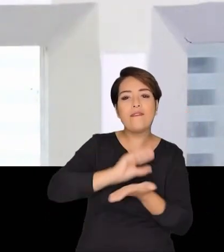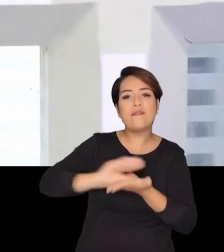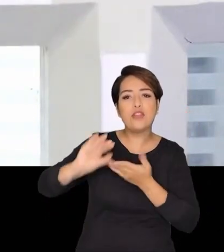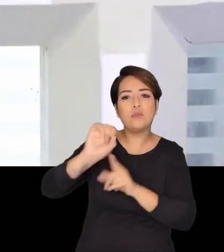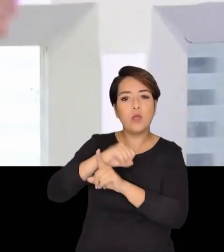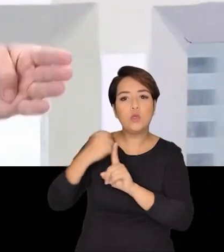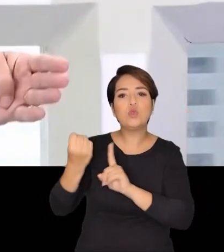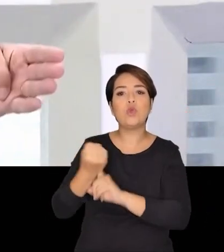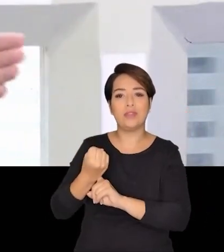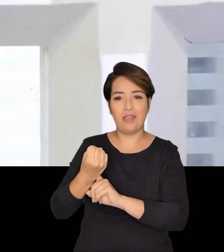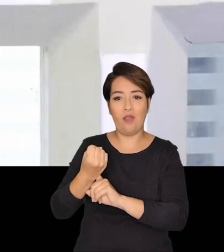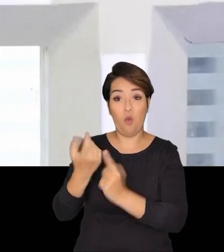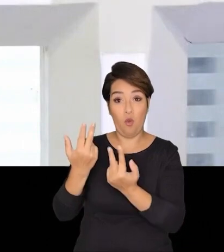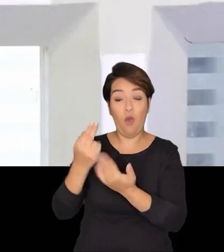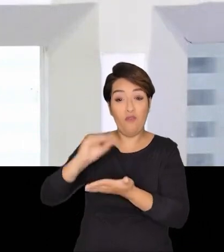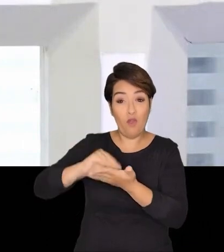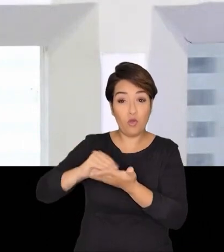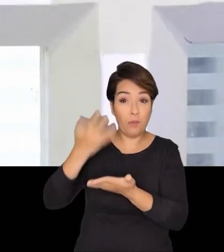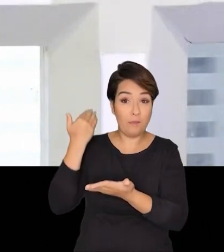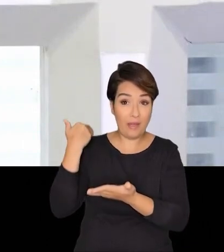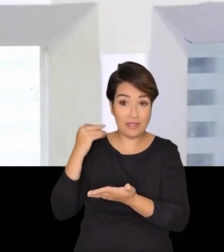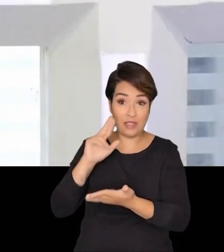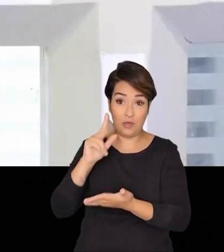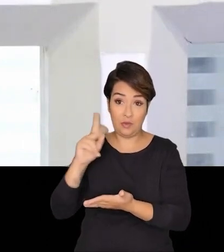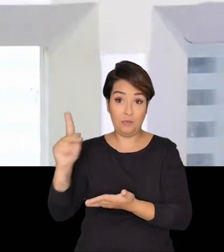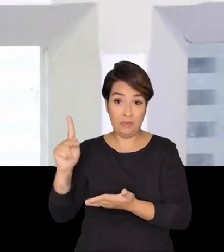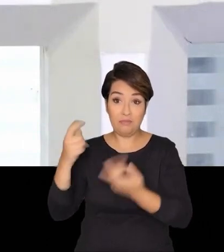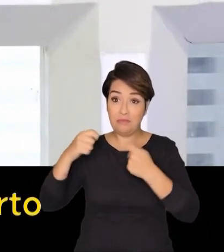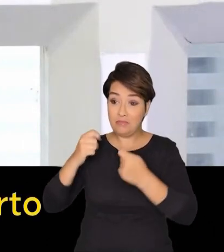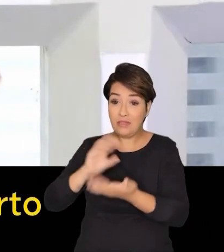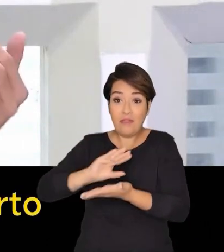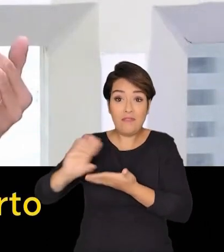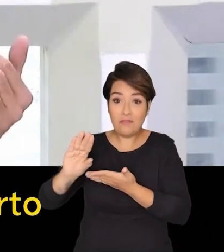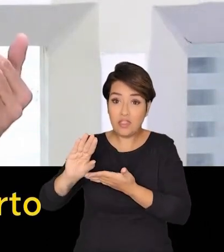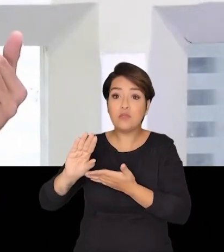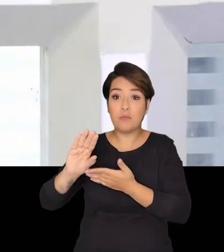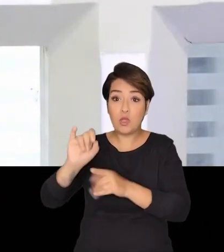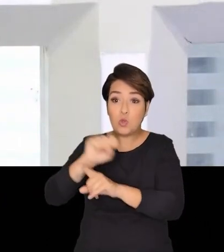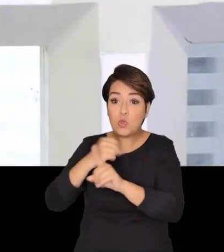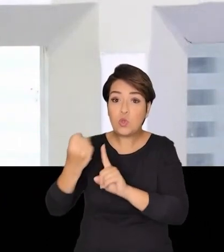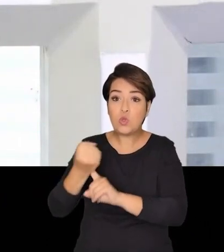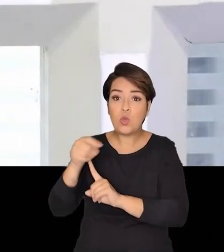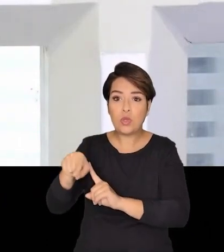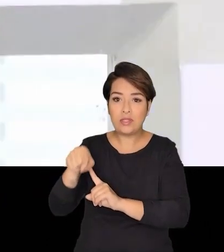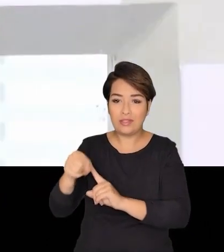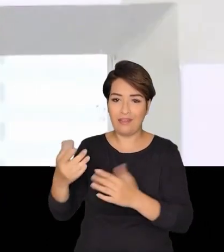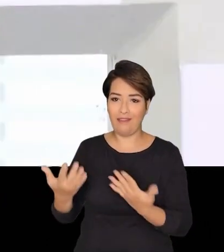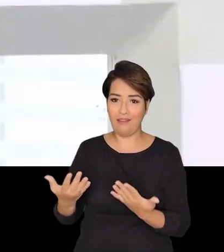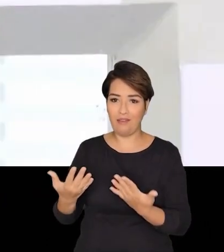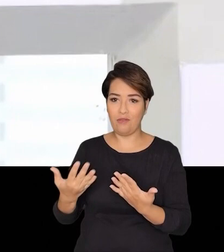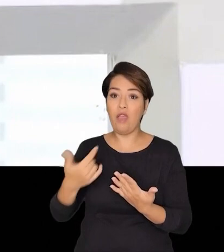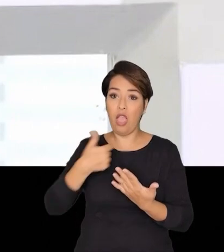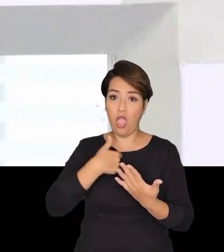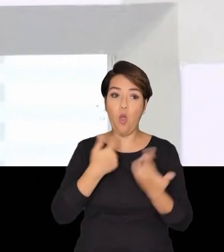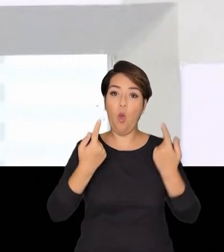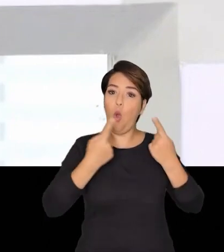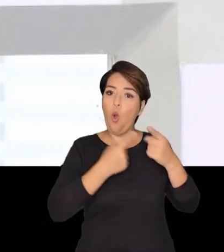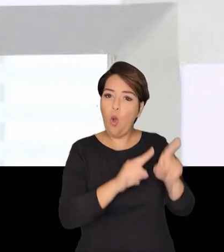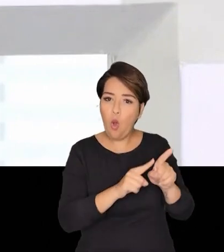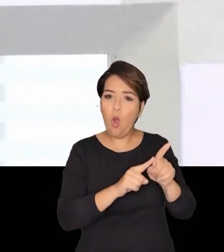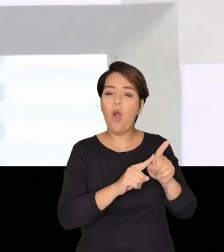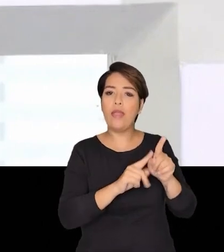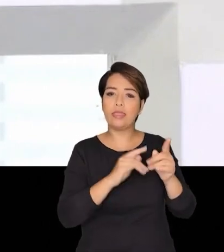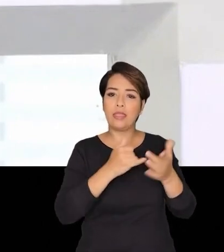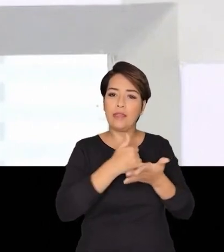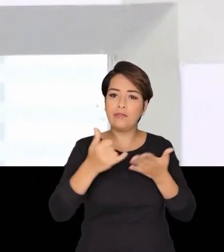mas dando investimento social que é o que faltou nas UPPs a gente acompanha isso de muito perto que é o que faltou nas UPPs eu enfrentei o tráfico de